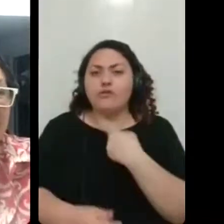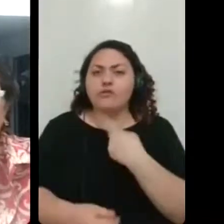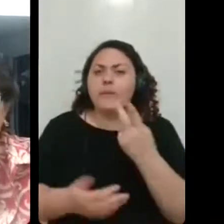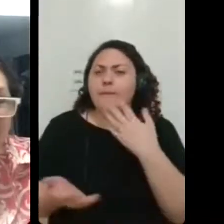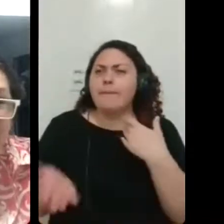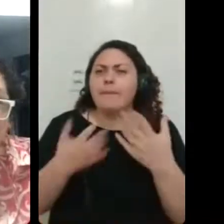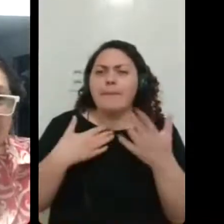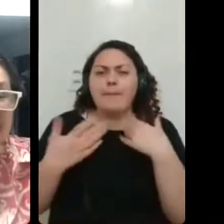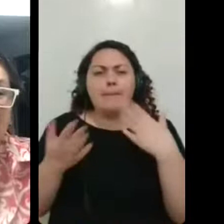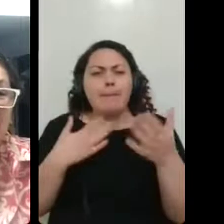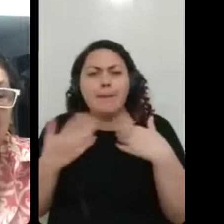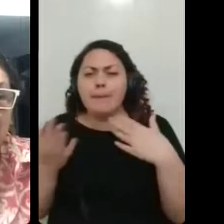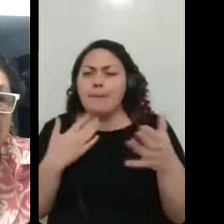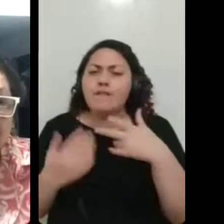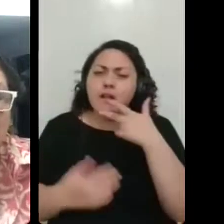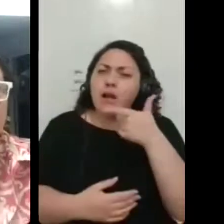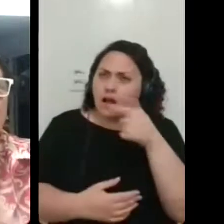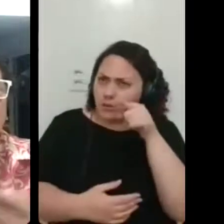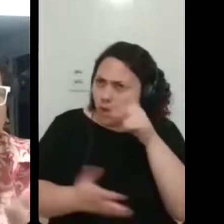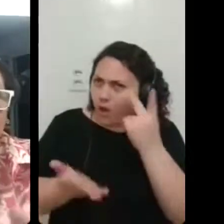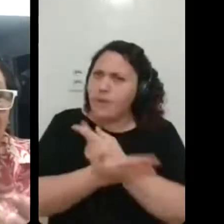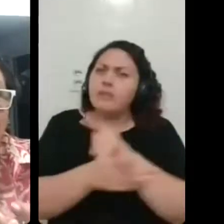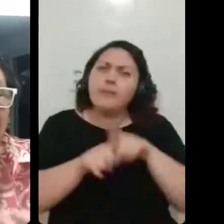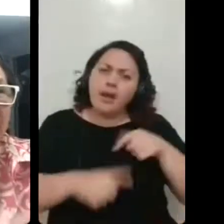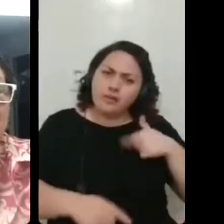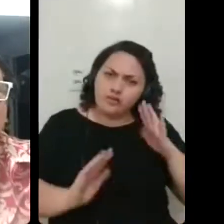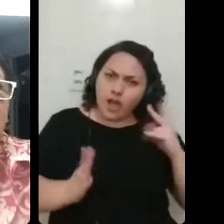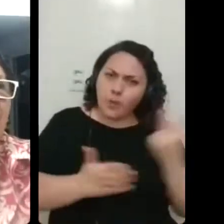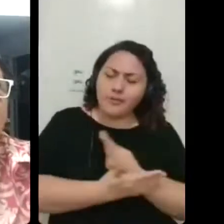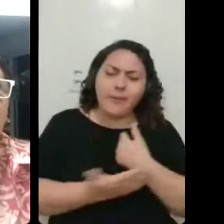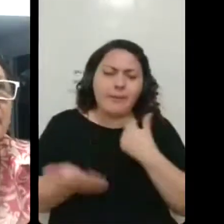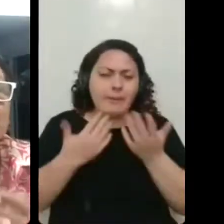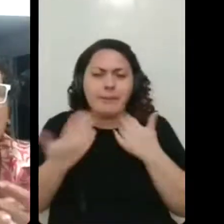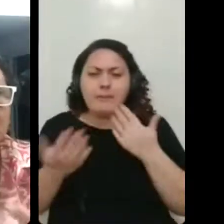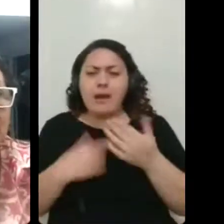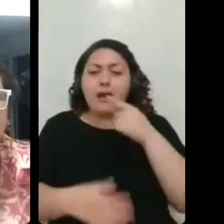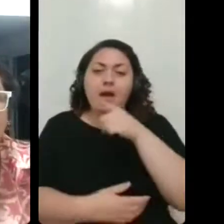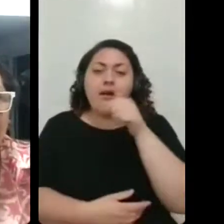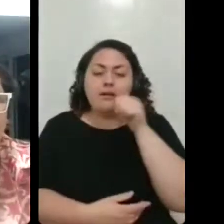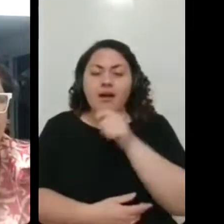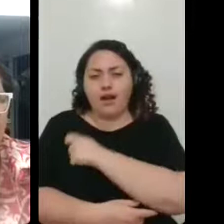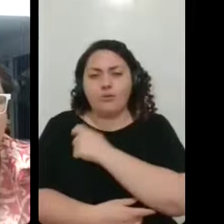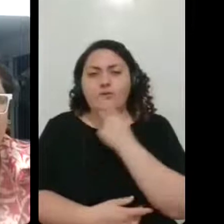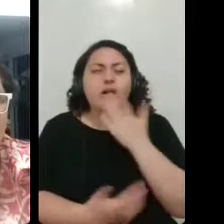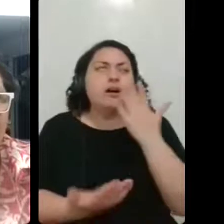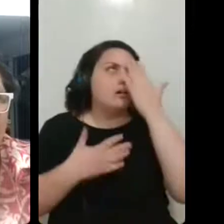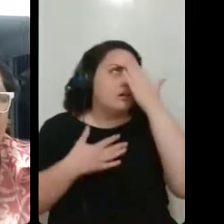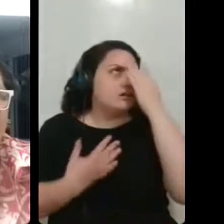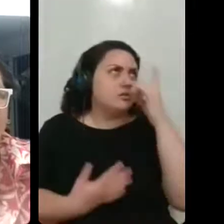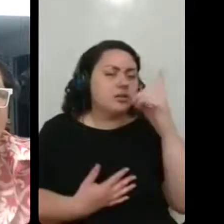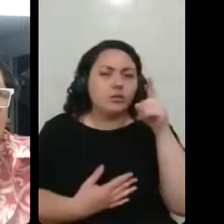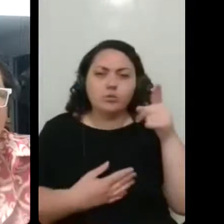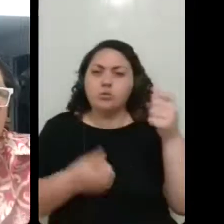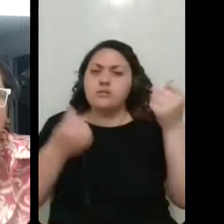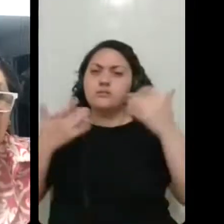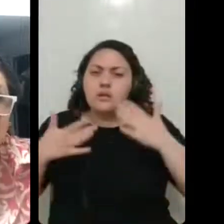assim, eu disse, não, mas isso que tá acontecendo contigo também acontece com a E chegou um momento que, ai, graças a Deus que eu ouvi alguém falar isso também,